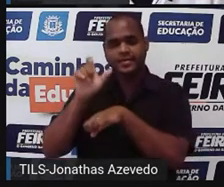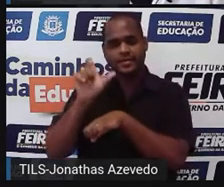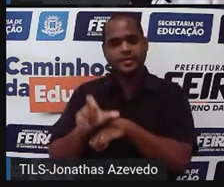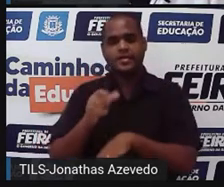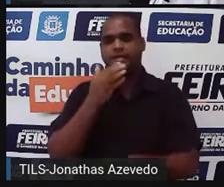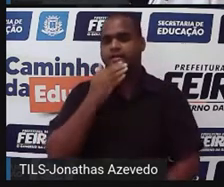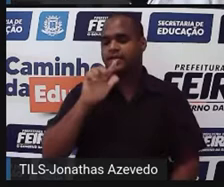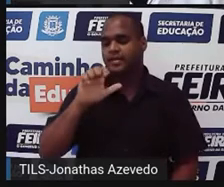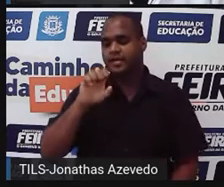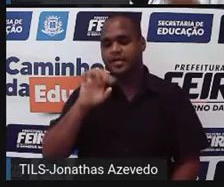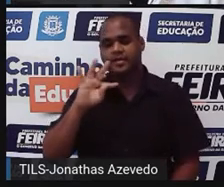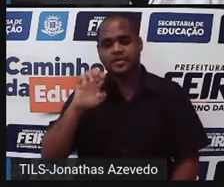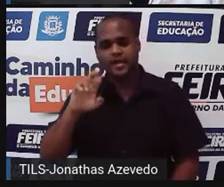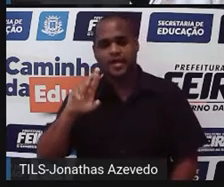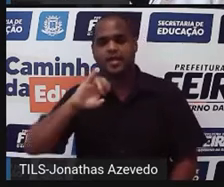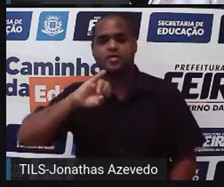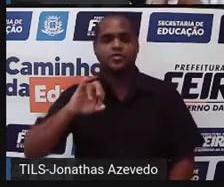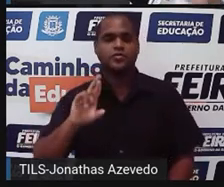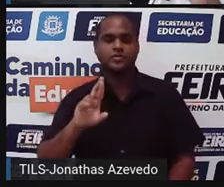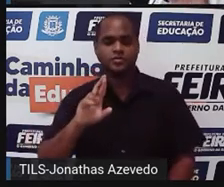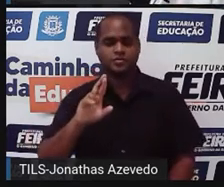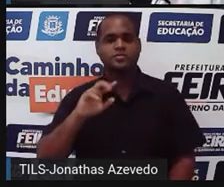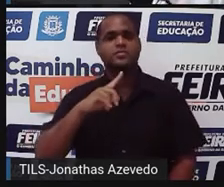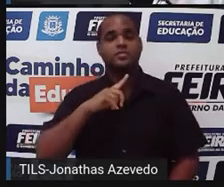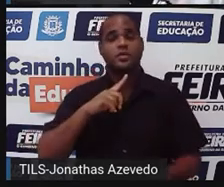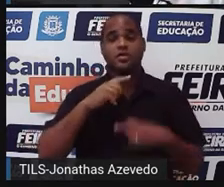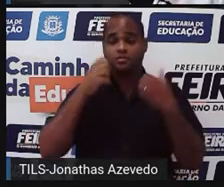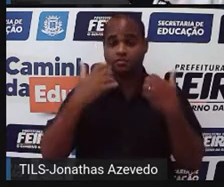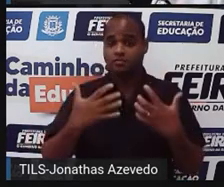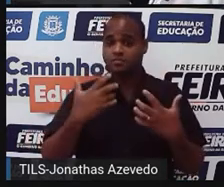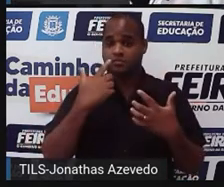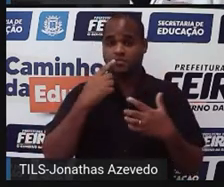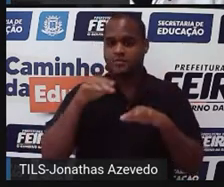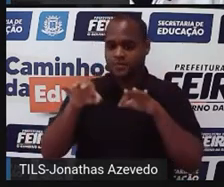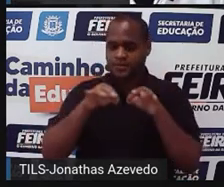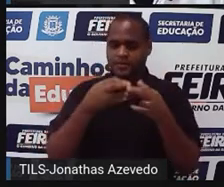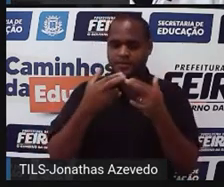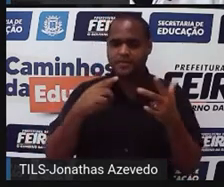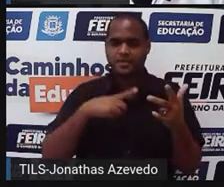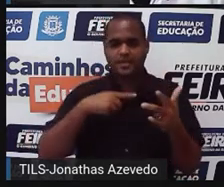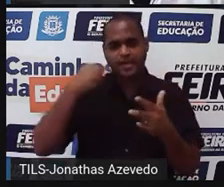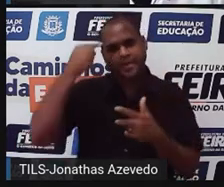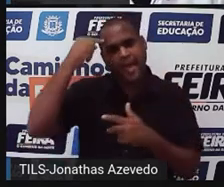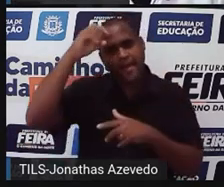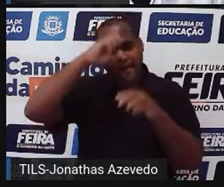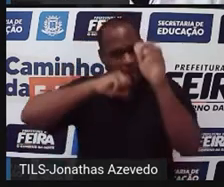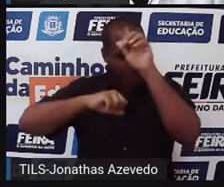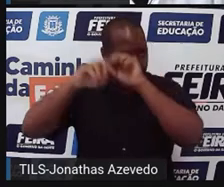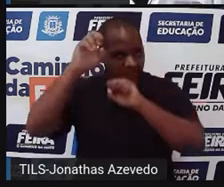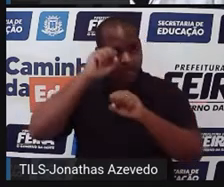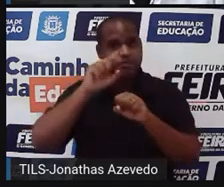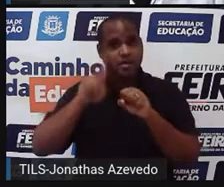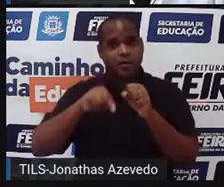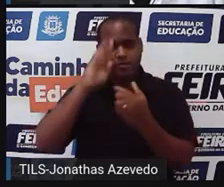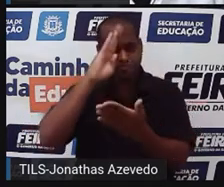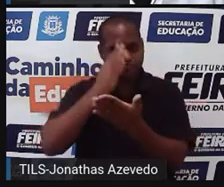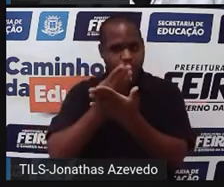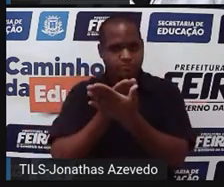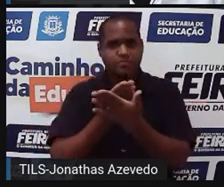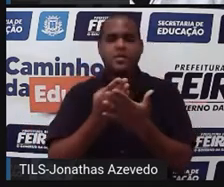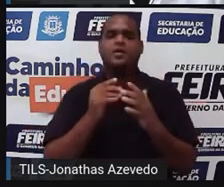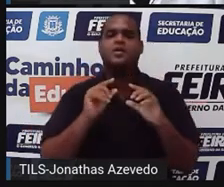Lester Júnior e ele diz o seguinte, que é essa razão que eu acredito, né? Que,